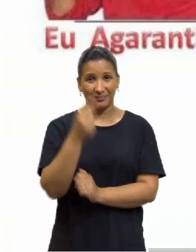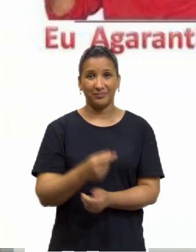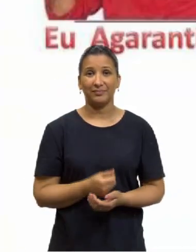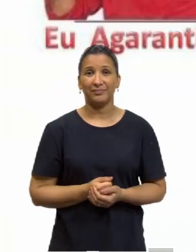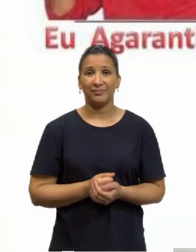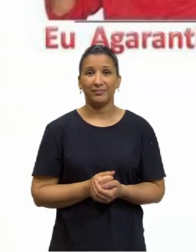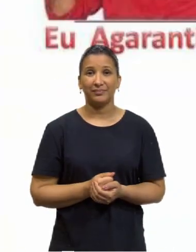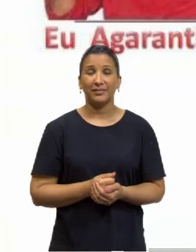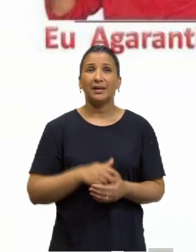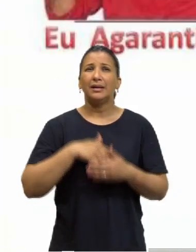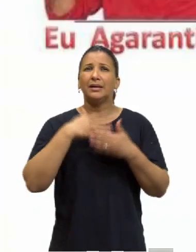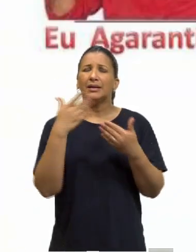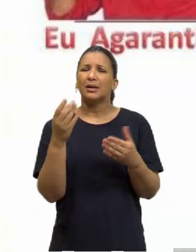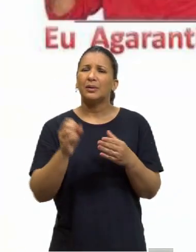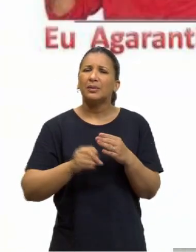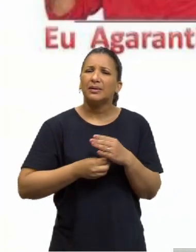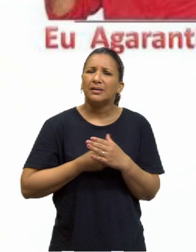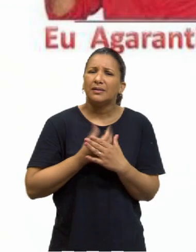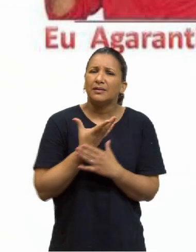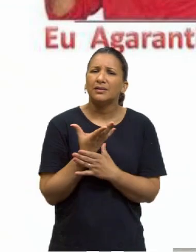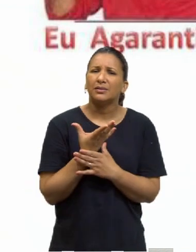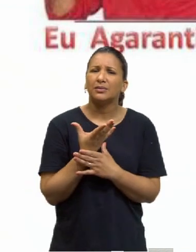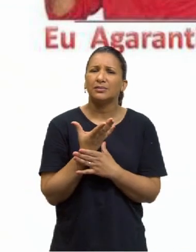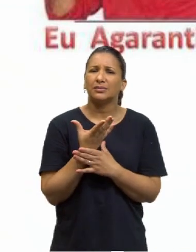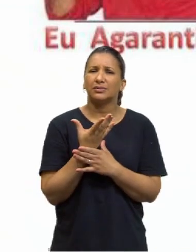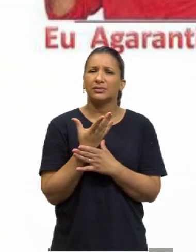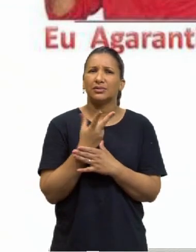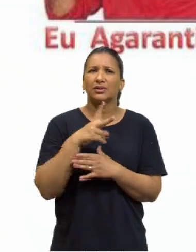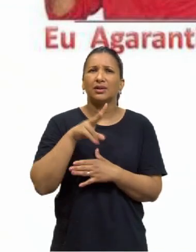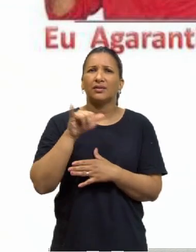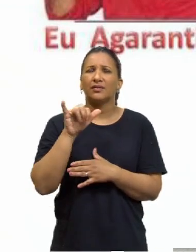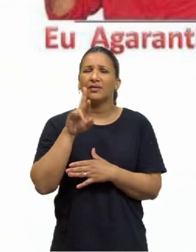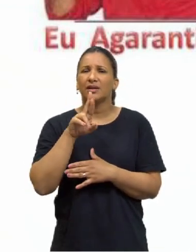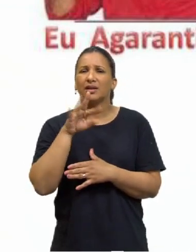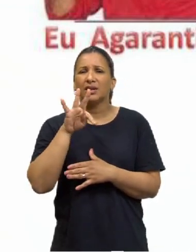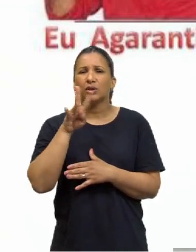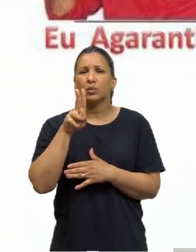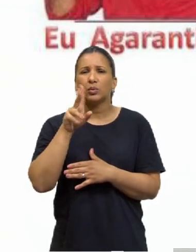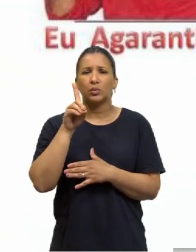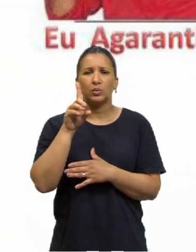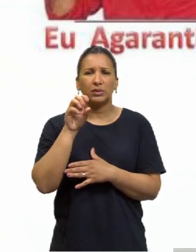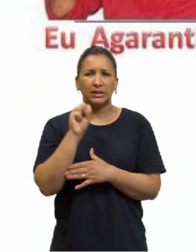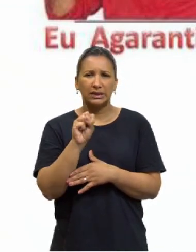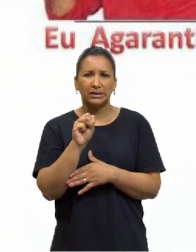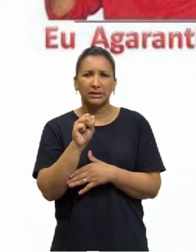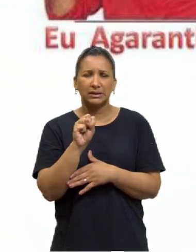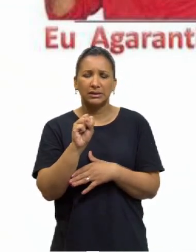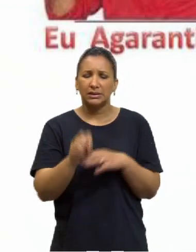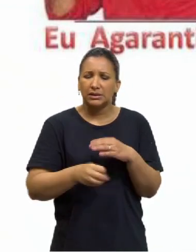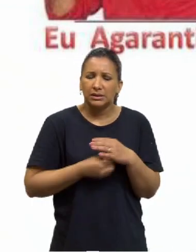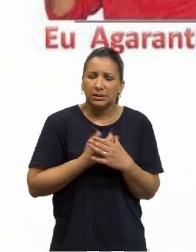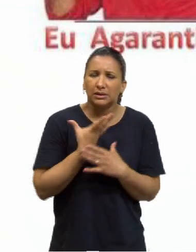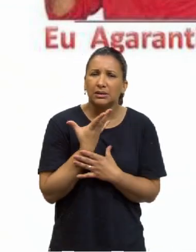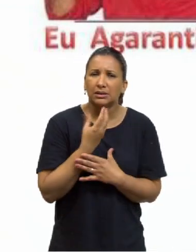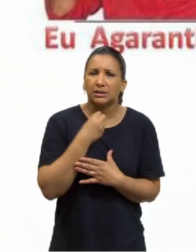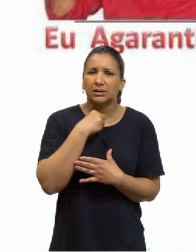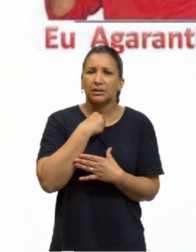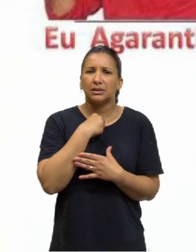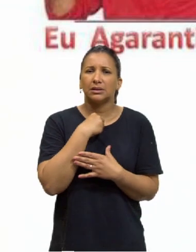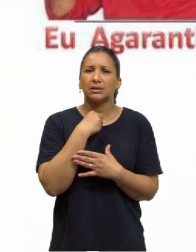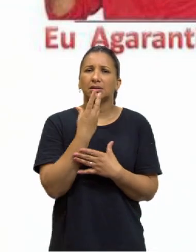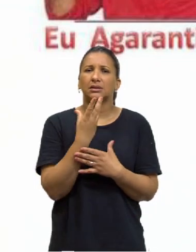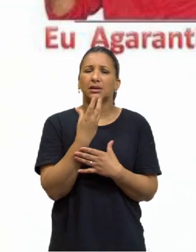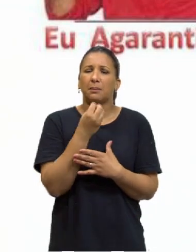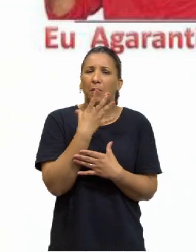E virtudes? É outro tema interessante da ética, virtudes. Falei antes de virtudes, né? Sujeito lá, que é